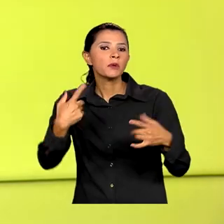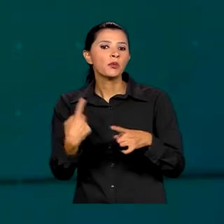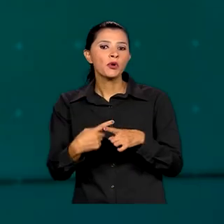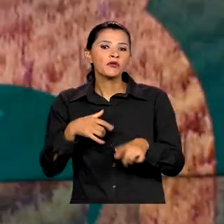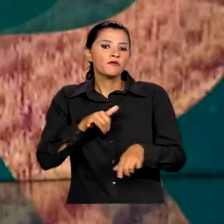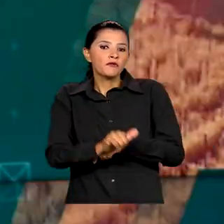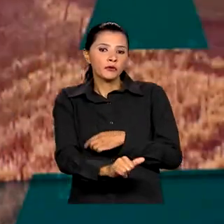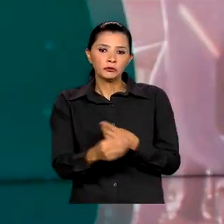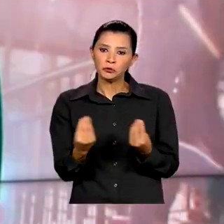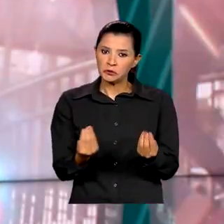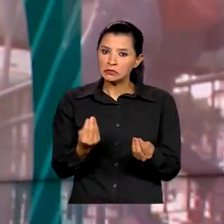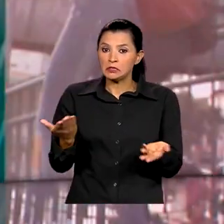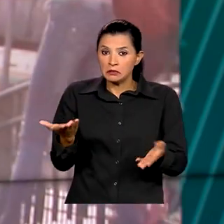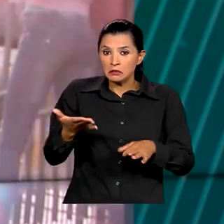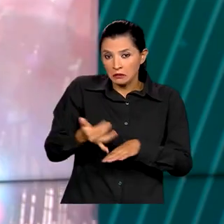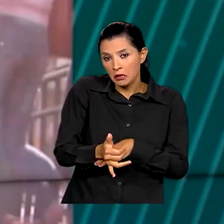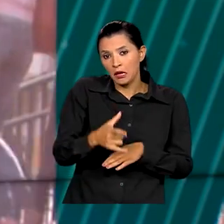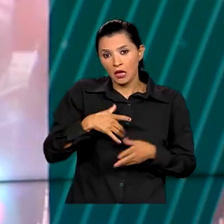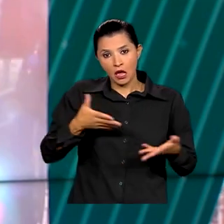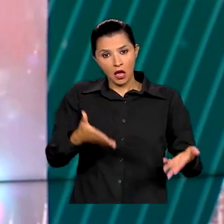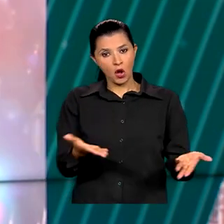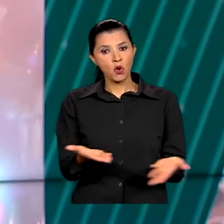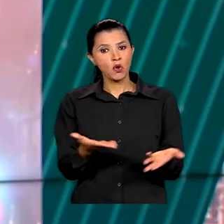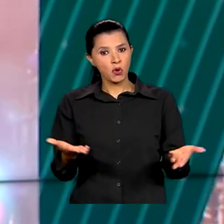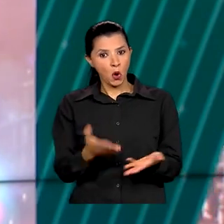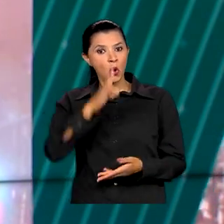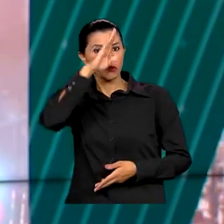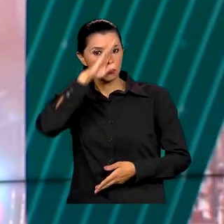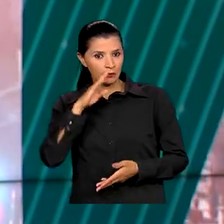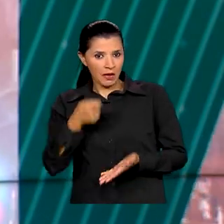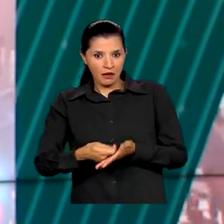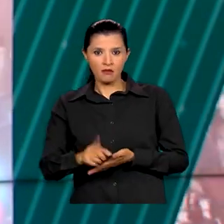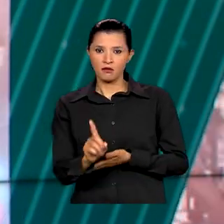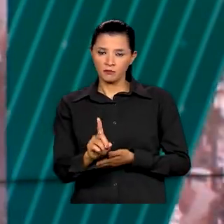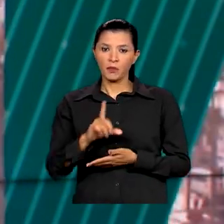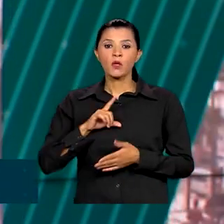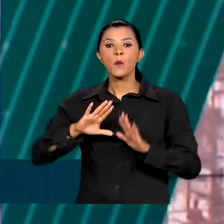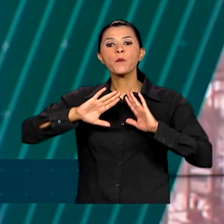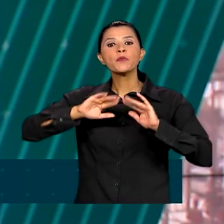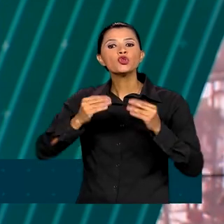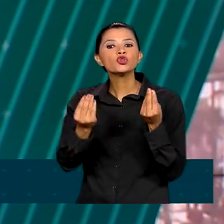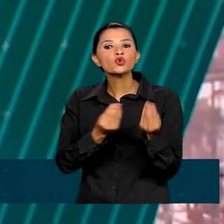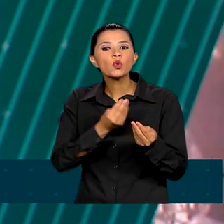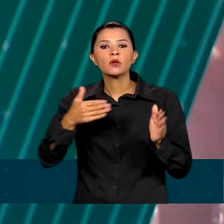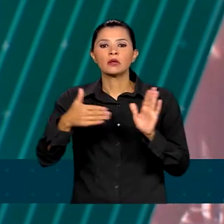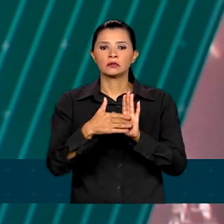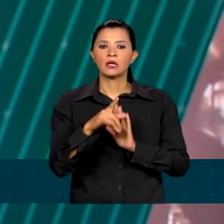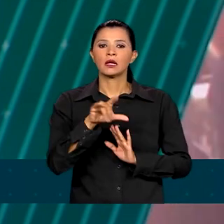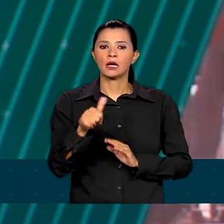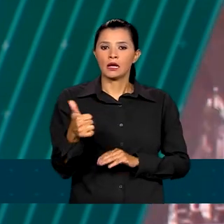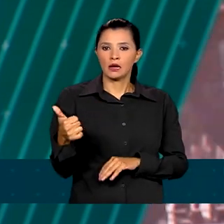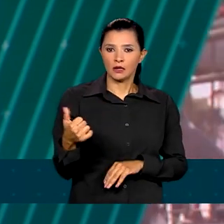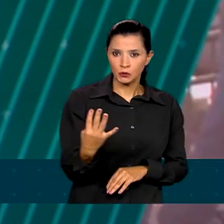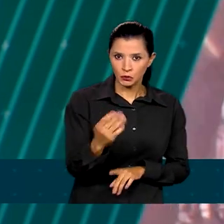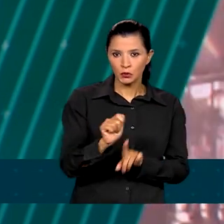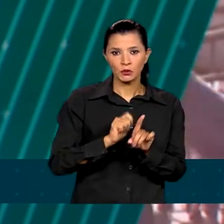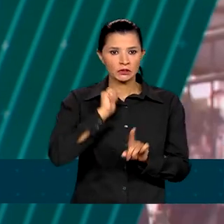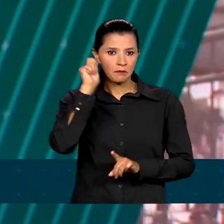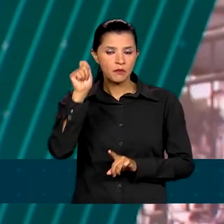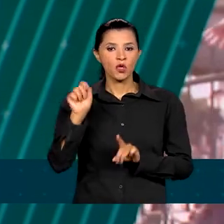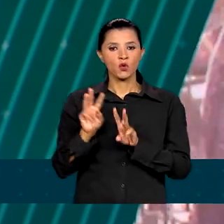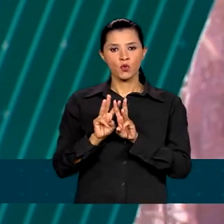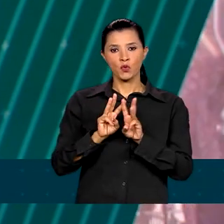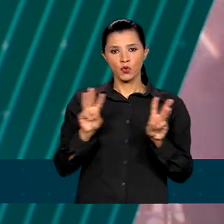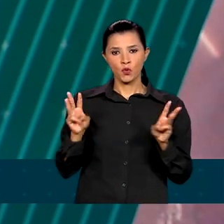caso desejem participar da edição deste ano de graça. O pedido deve ser feito até o dia 14 de abril no endereço